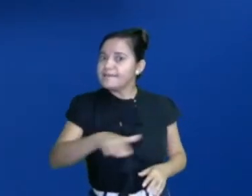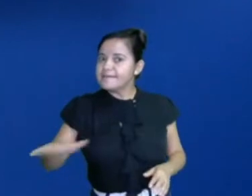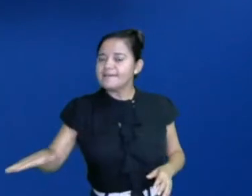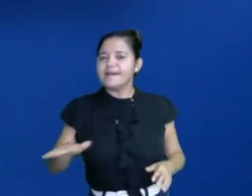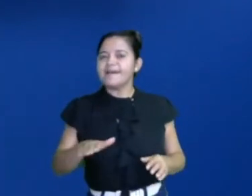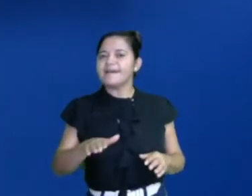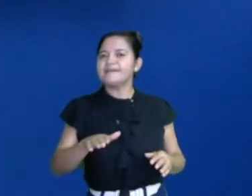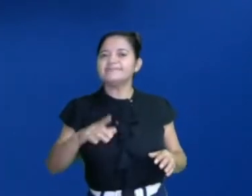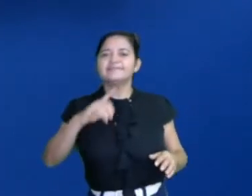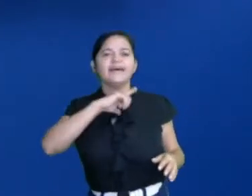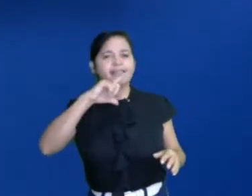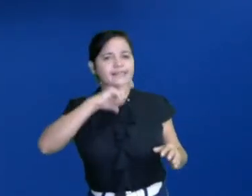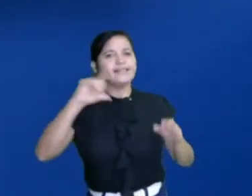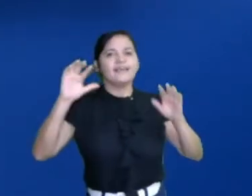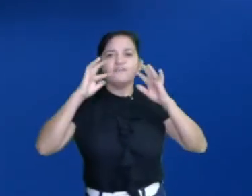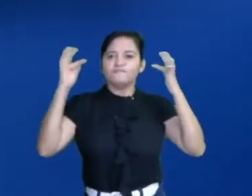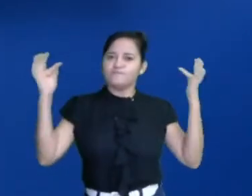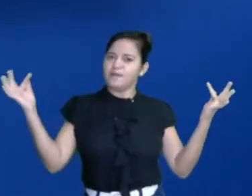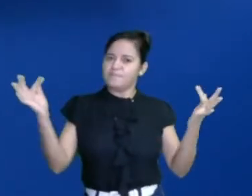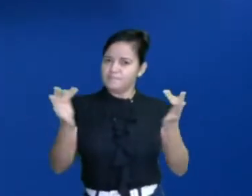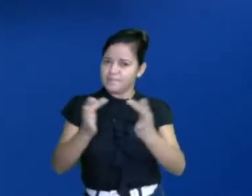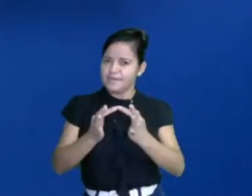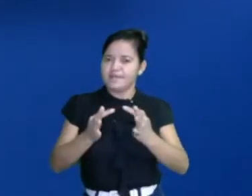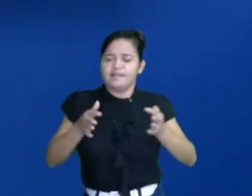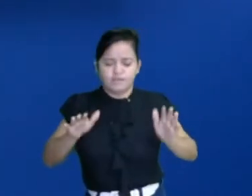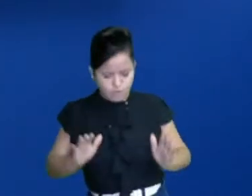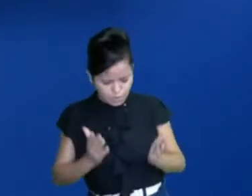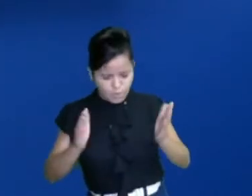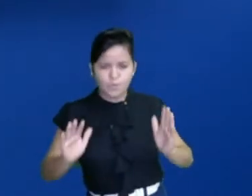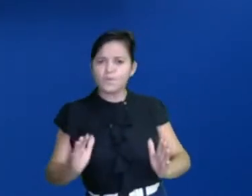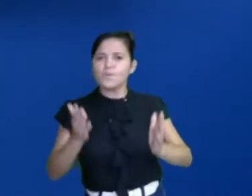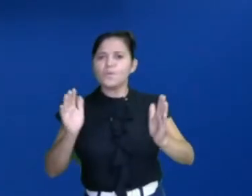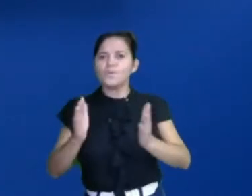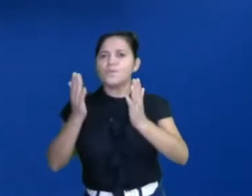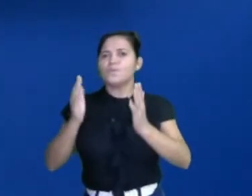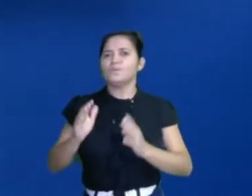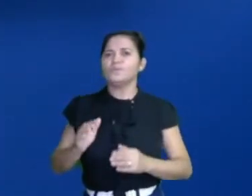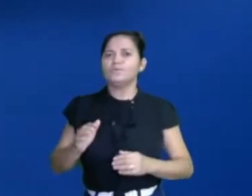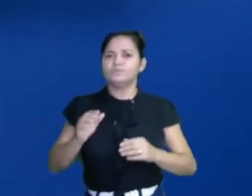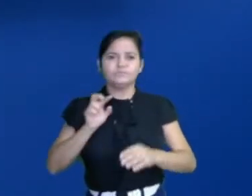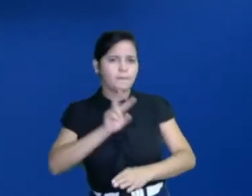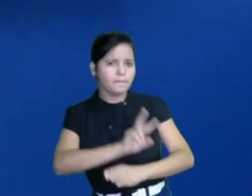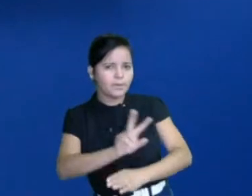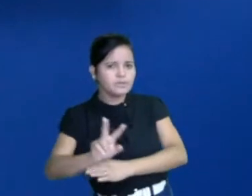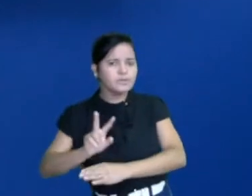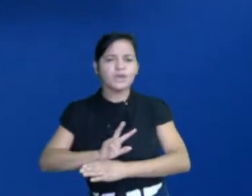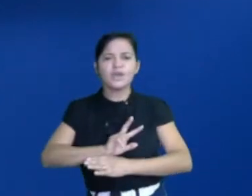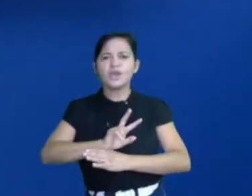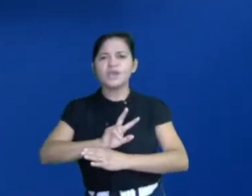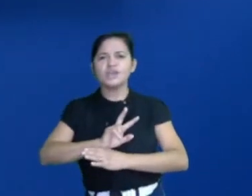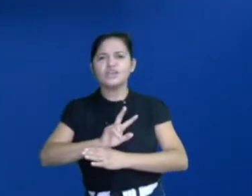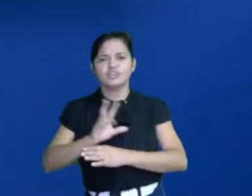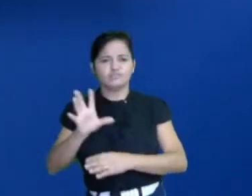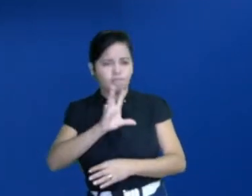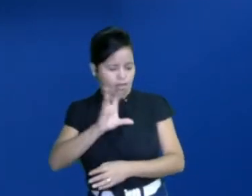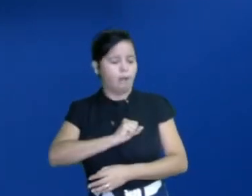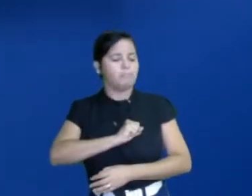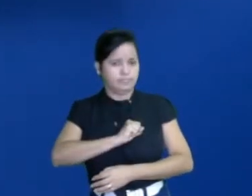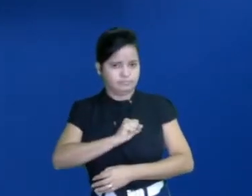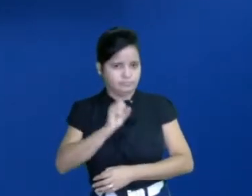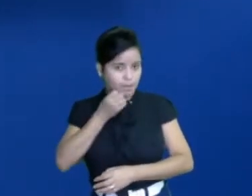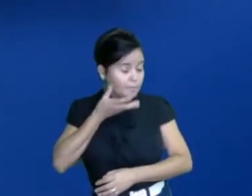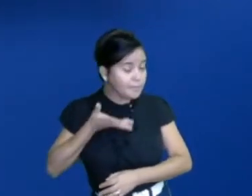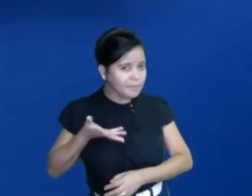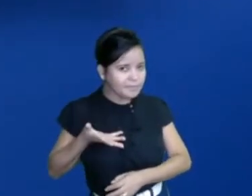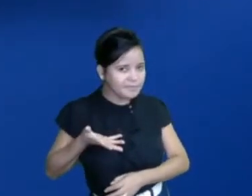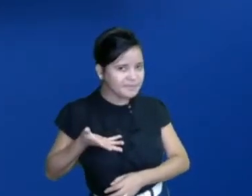ter uma família que cuidem delas, que a proteja e que a amem. Tá